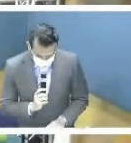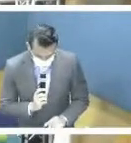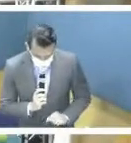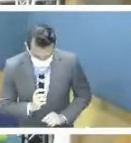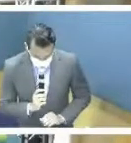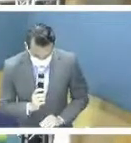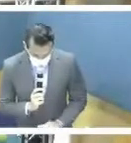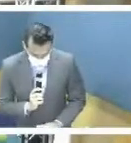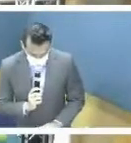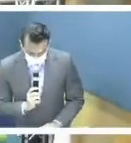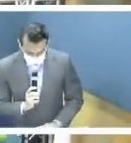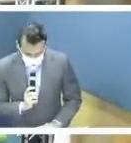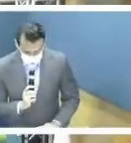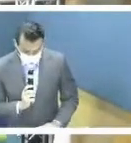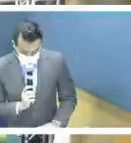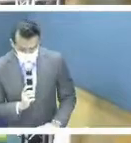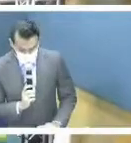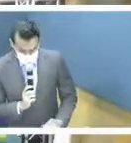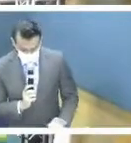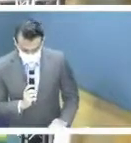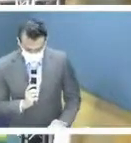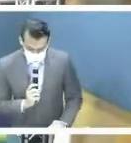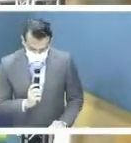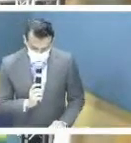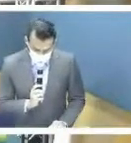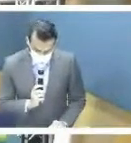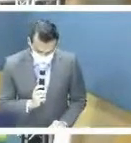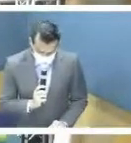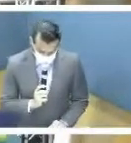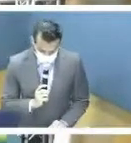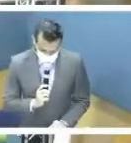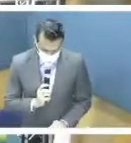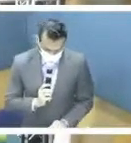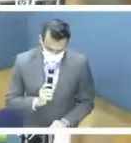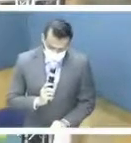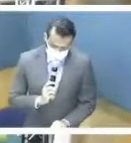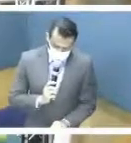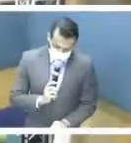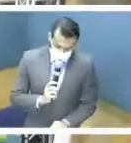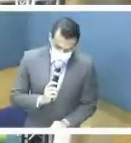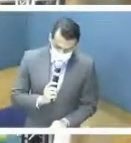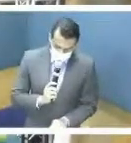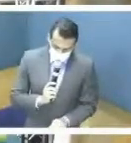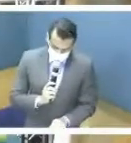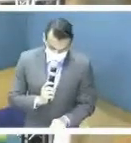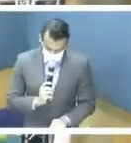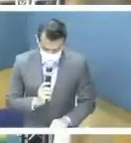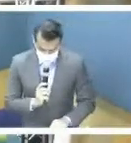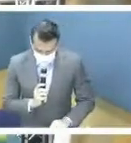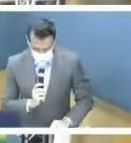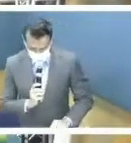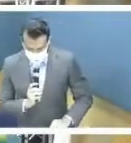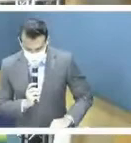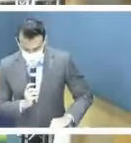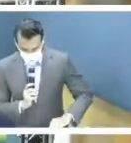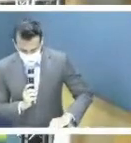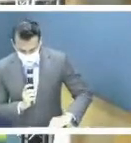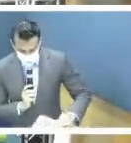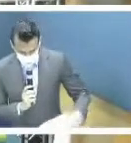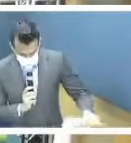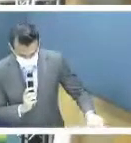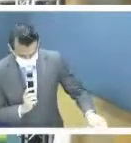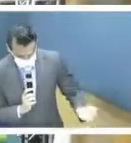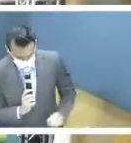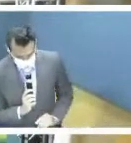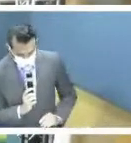anunciou uma descoberta da bactéria causadora da tuberculose, o que abriu caminho para o diagnóstico e a